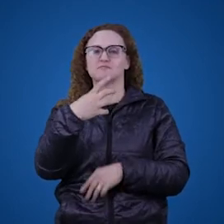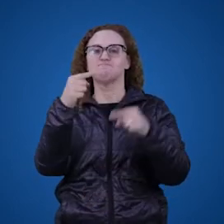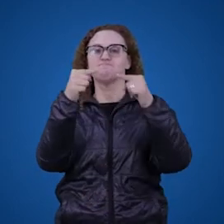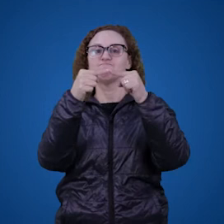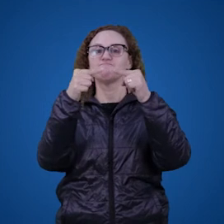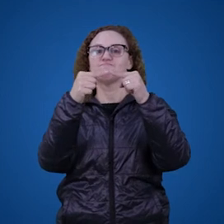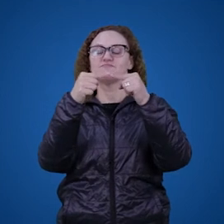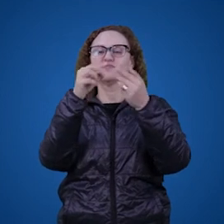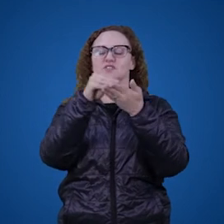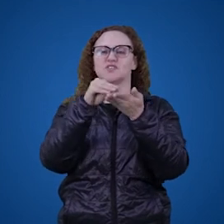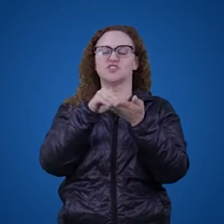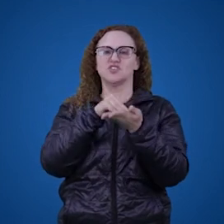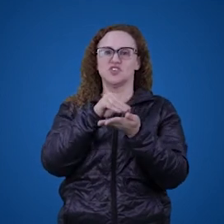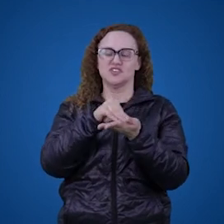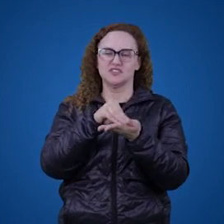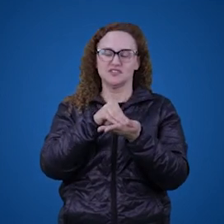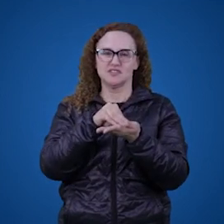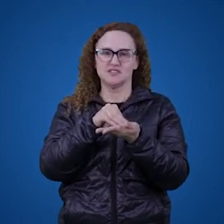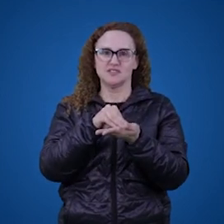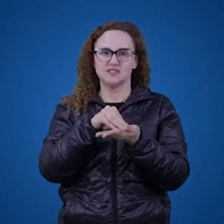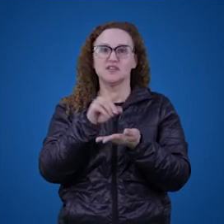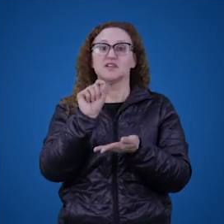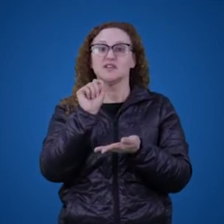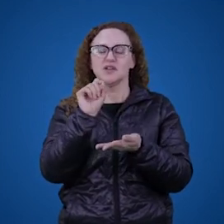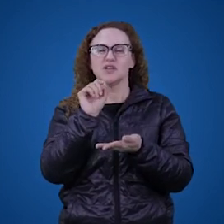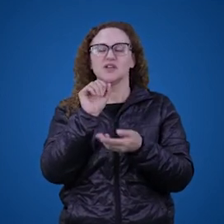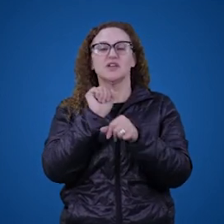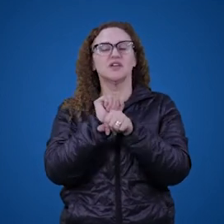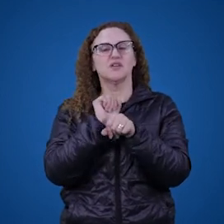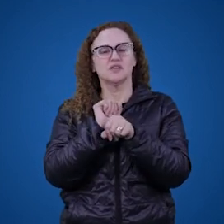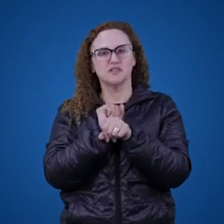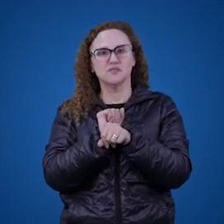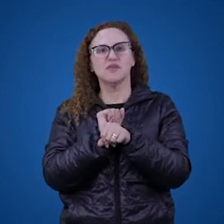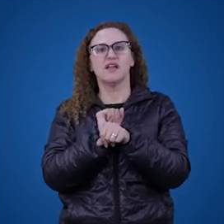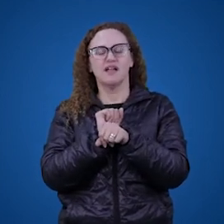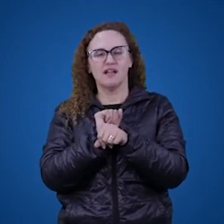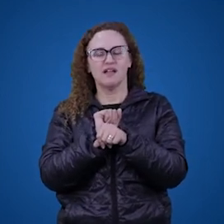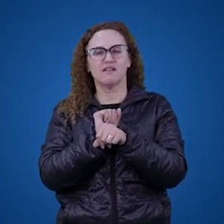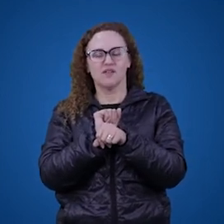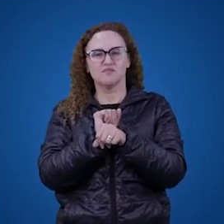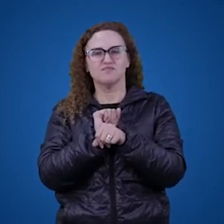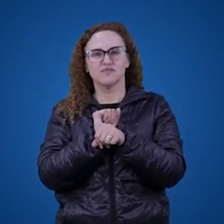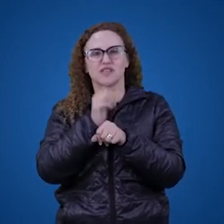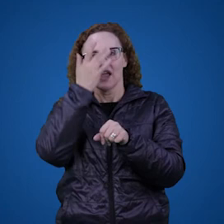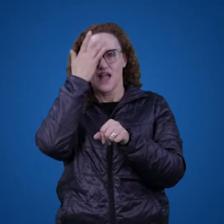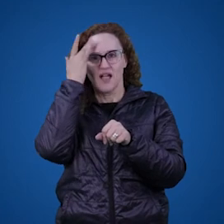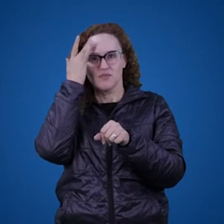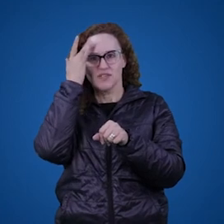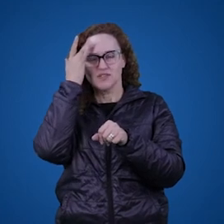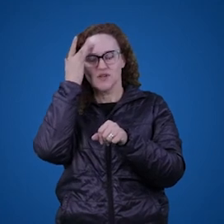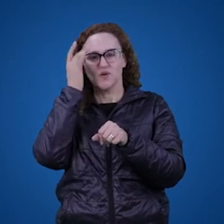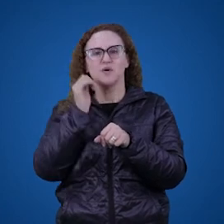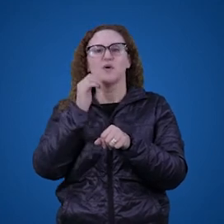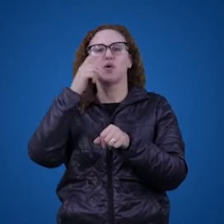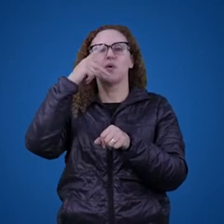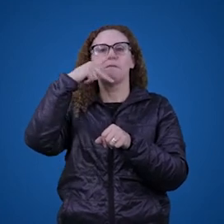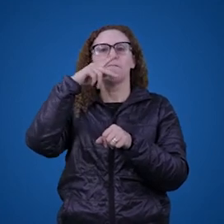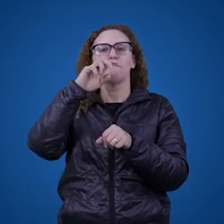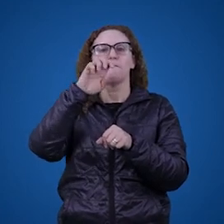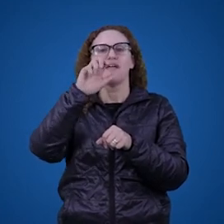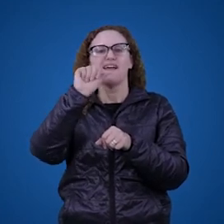com o jogo. Então, eu espero que o meu adversário, por exemplo, saia com o peão da